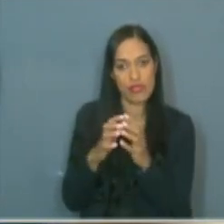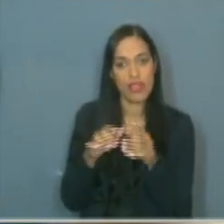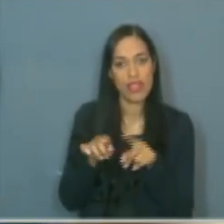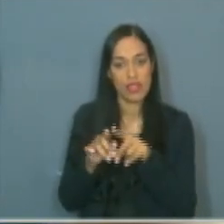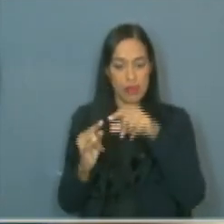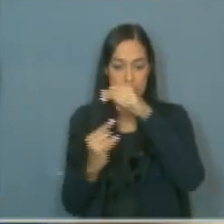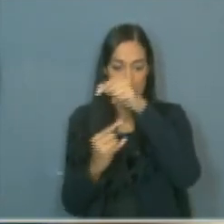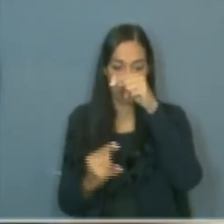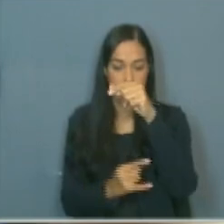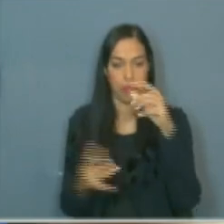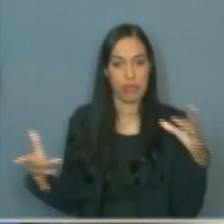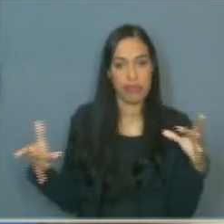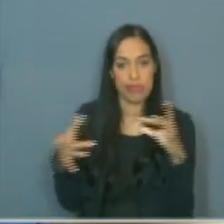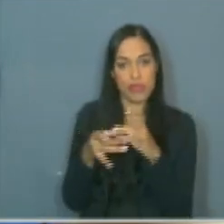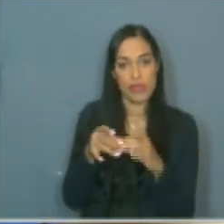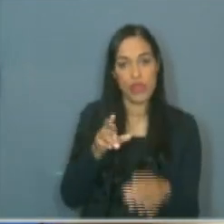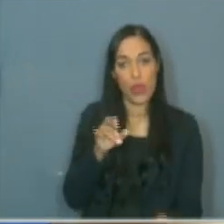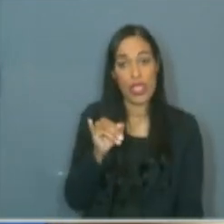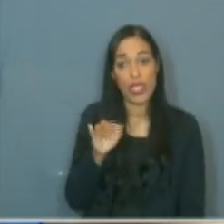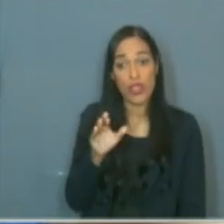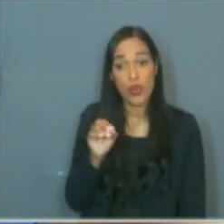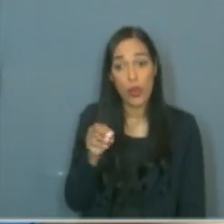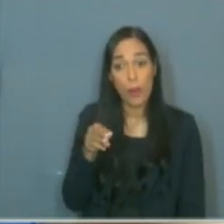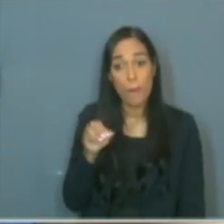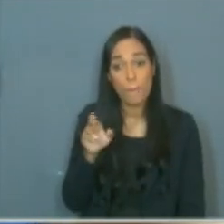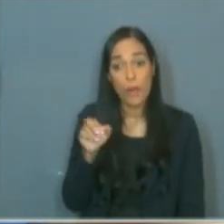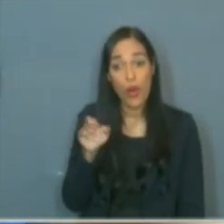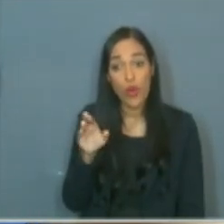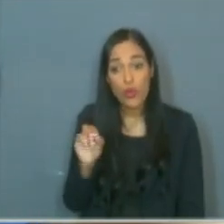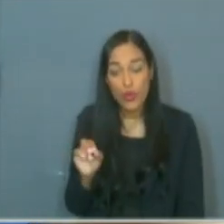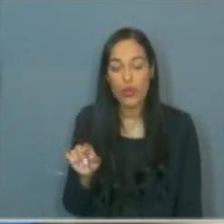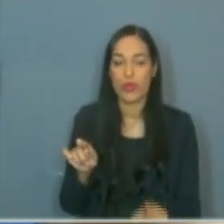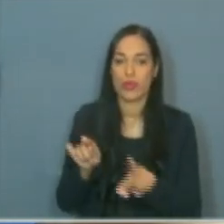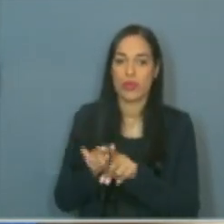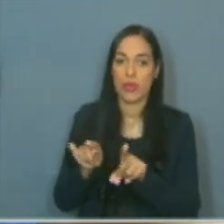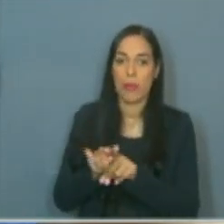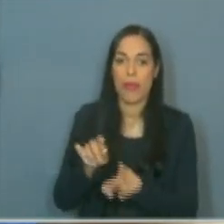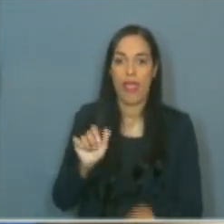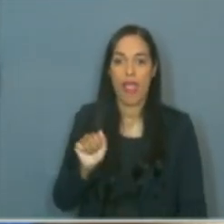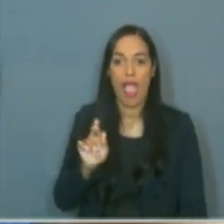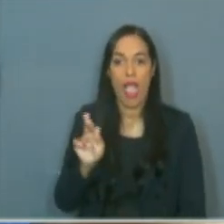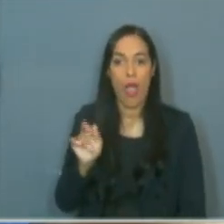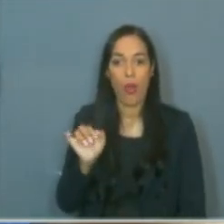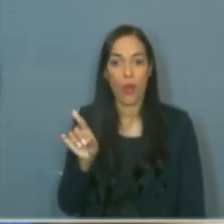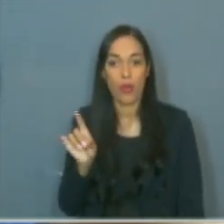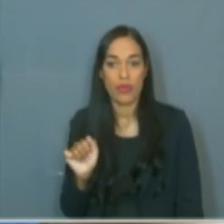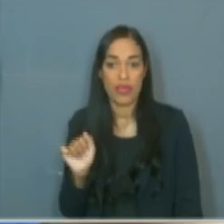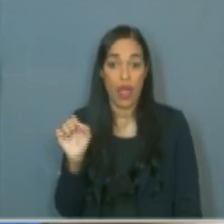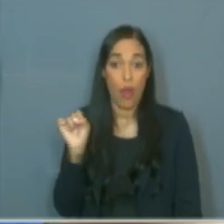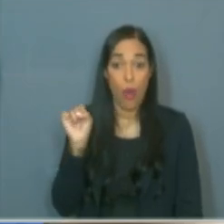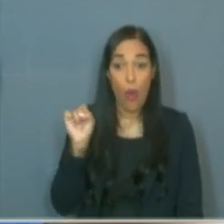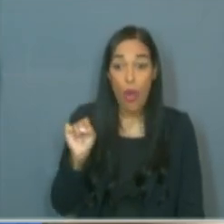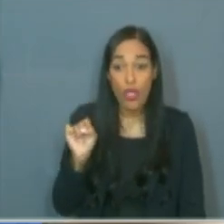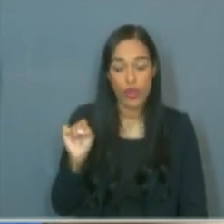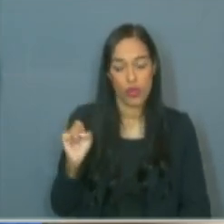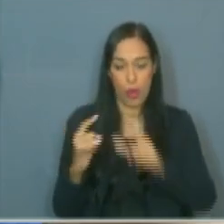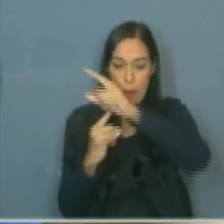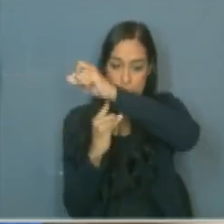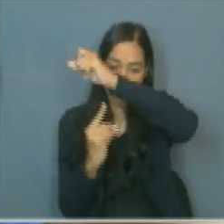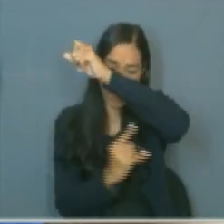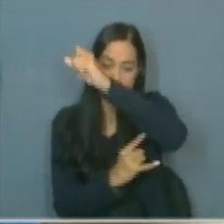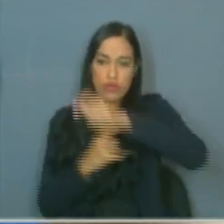do Rio Morno e do Arruda. Ao todo, são oito equipamentos imprescindíveis para